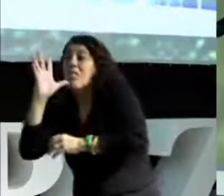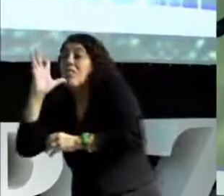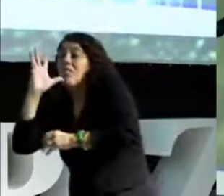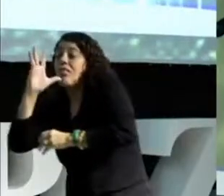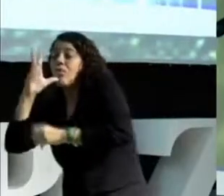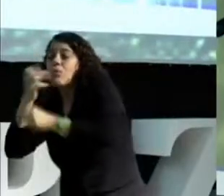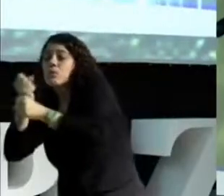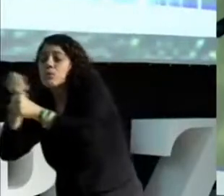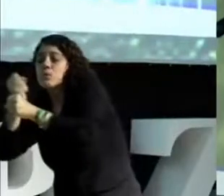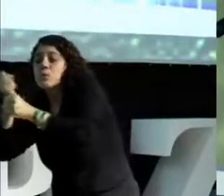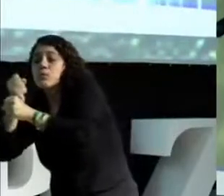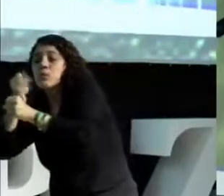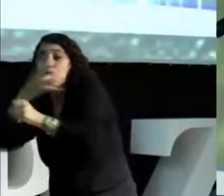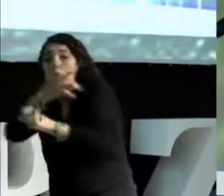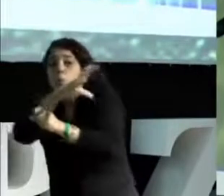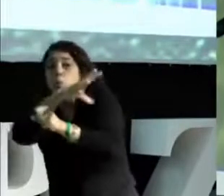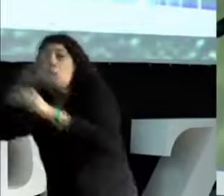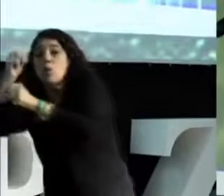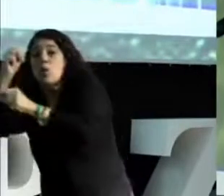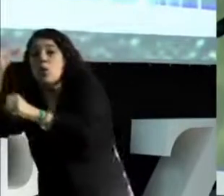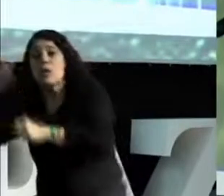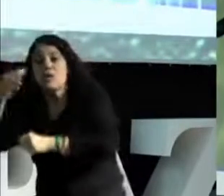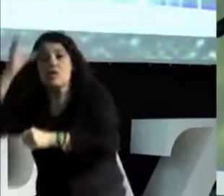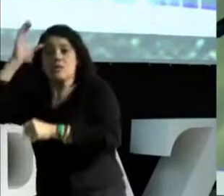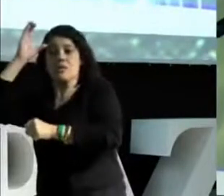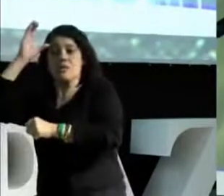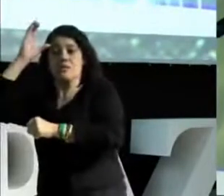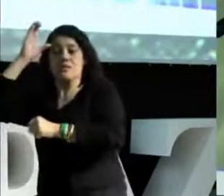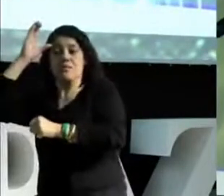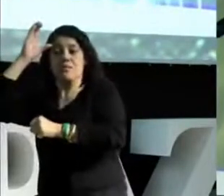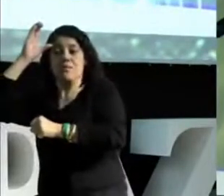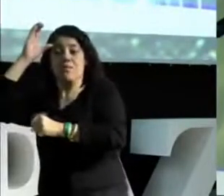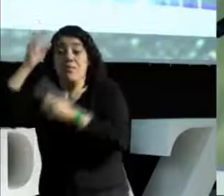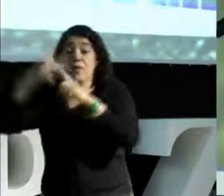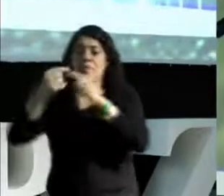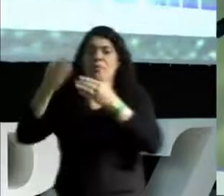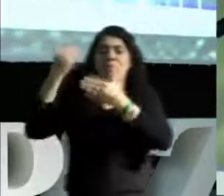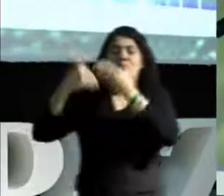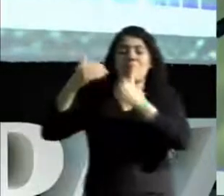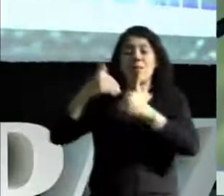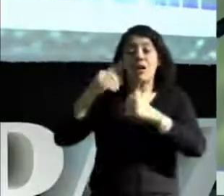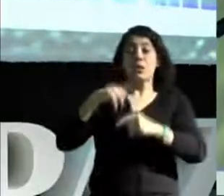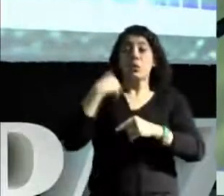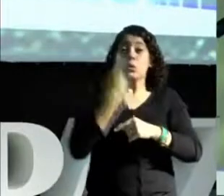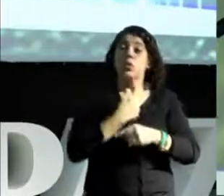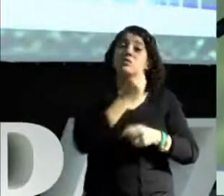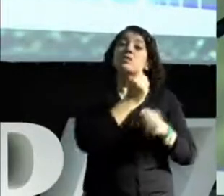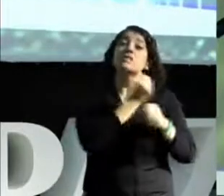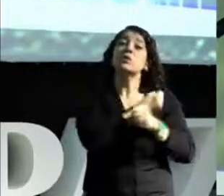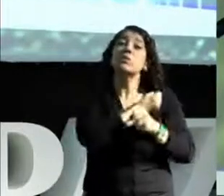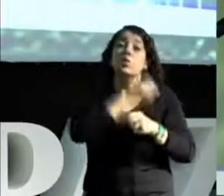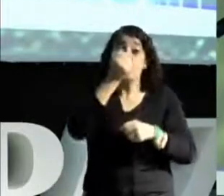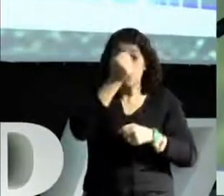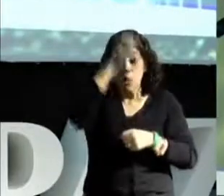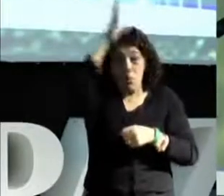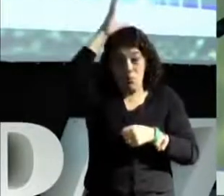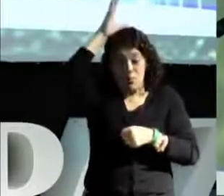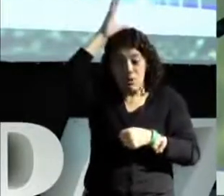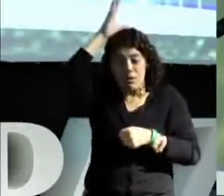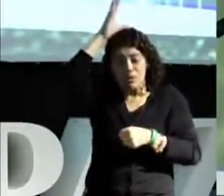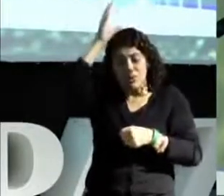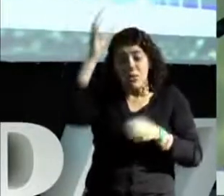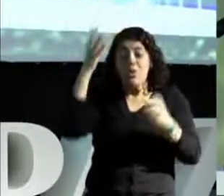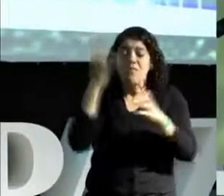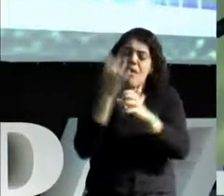árabes tinham. Para você ter uma ideia, nós fazíamos conta naquela época com números romanos. Não dá para